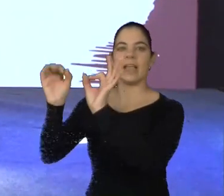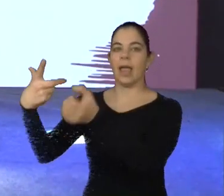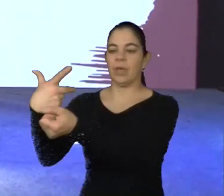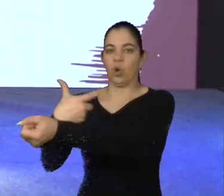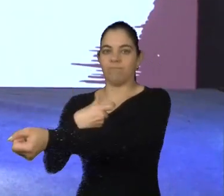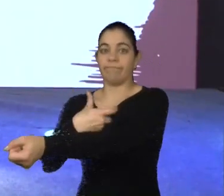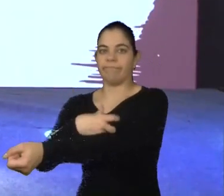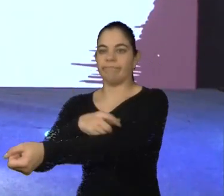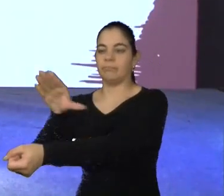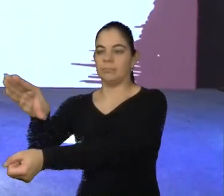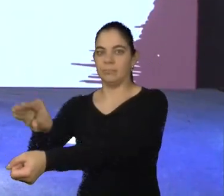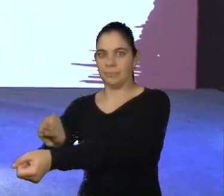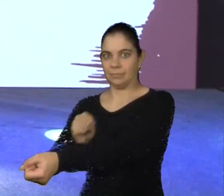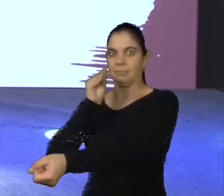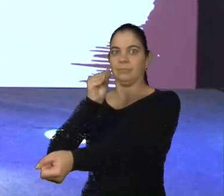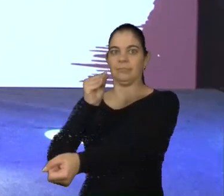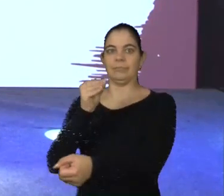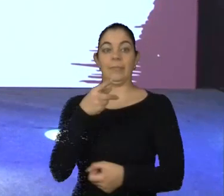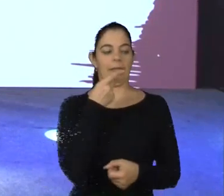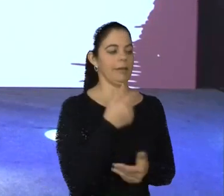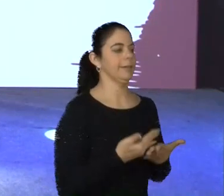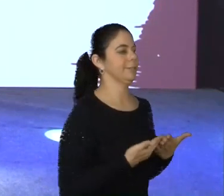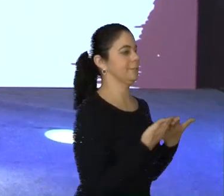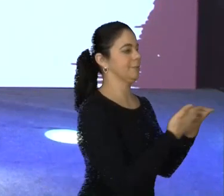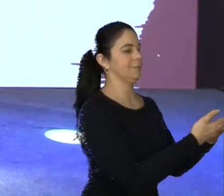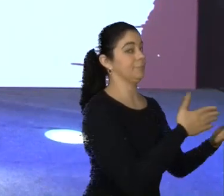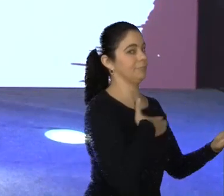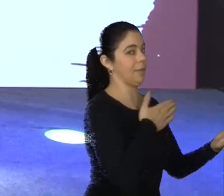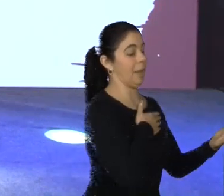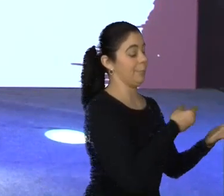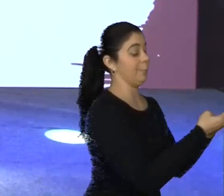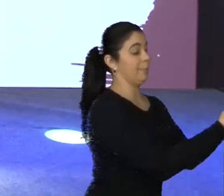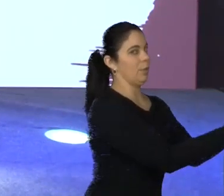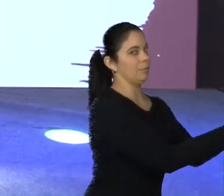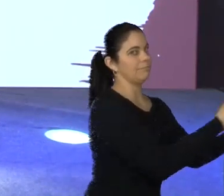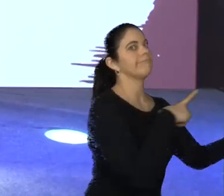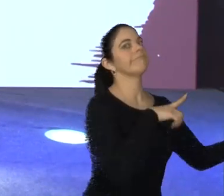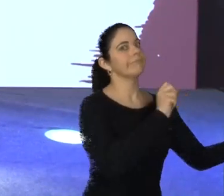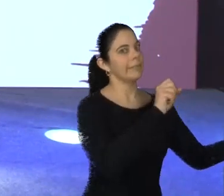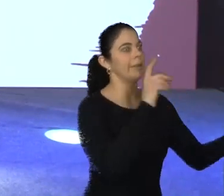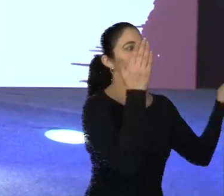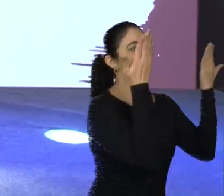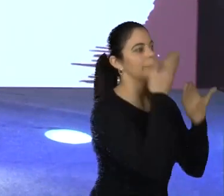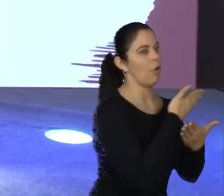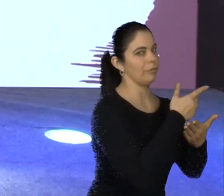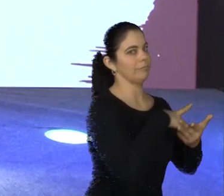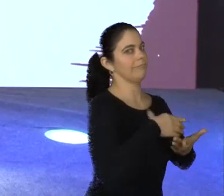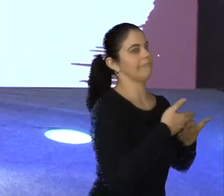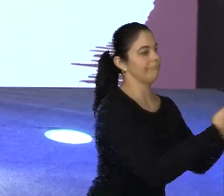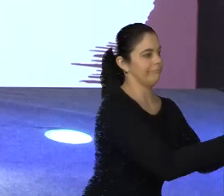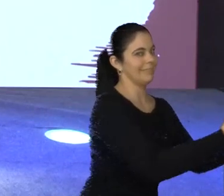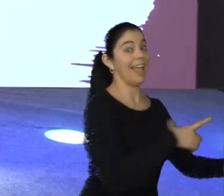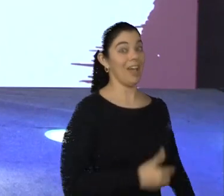genético desse amigo, e ele ia lá para a escola para ser astronauta, para as provas para ser astronauta, usando o